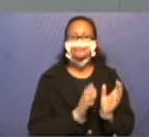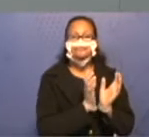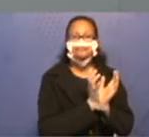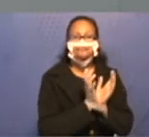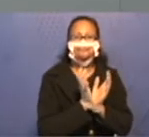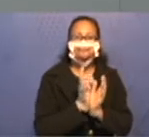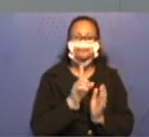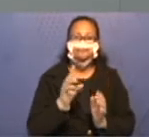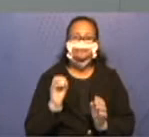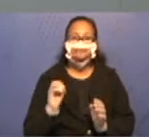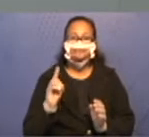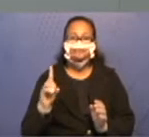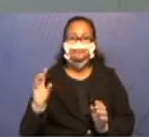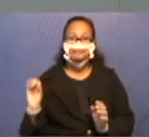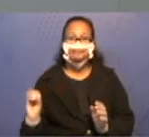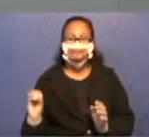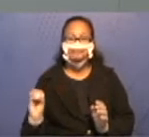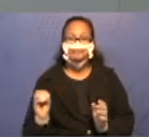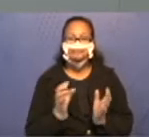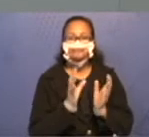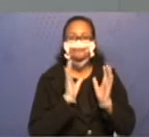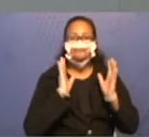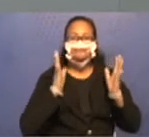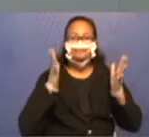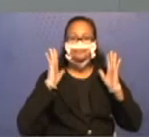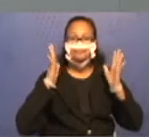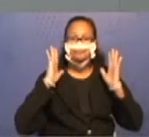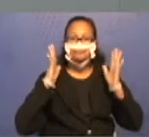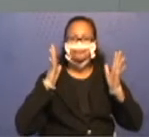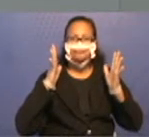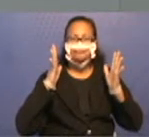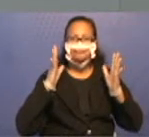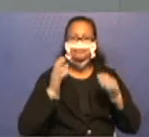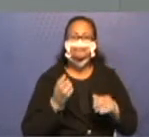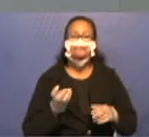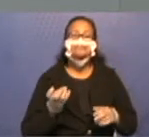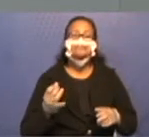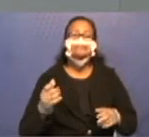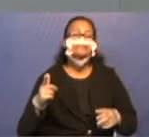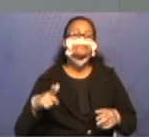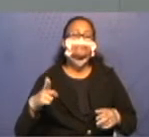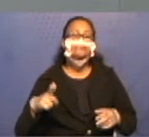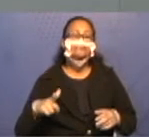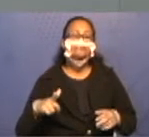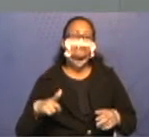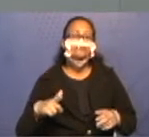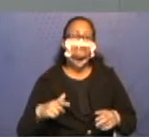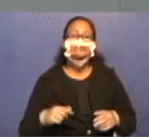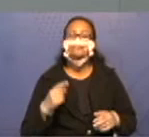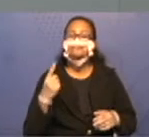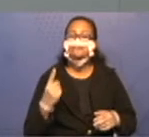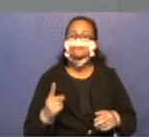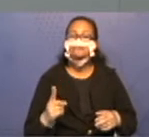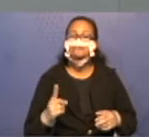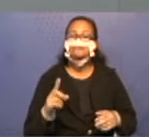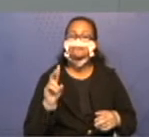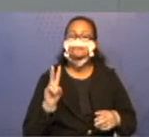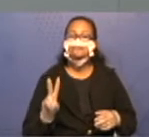10 em 10 os caminhões. Então, vamos ver quantas vezes conseguimos colocar. 1,